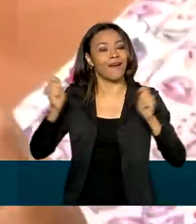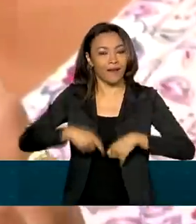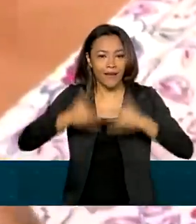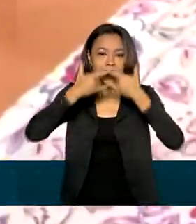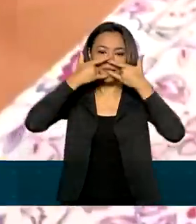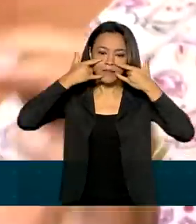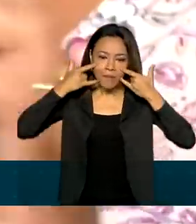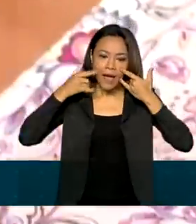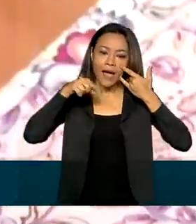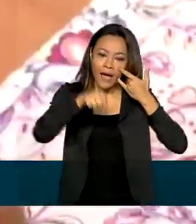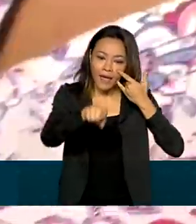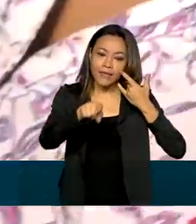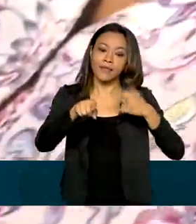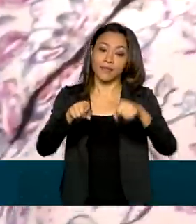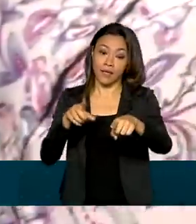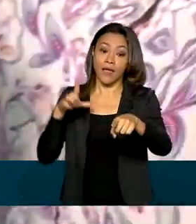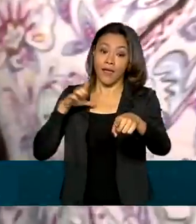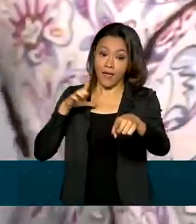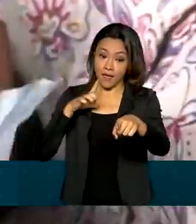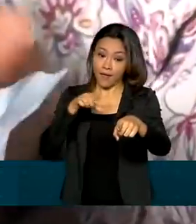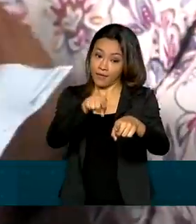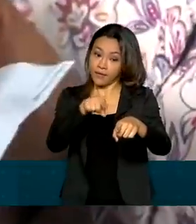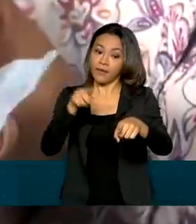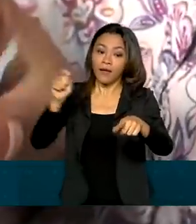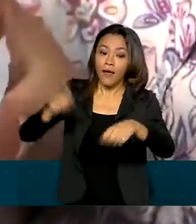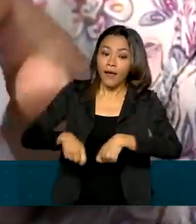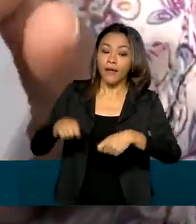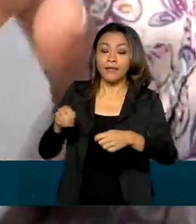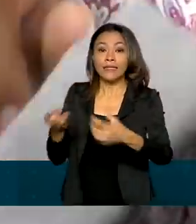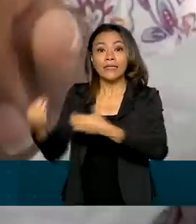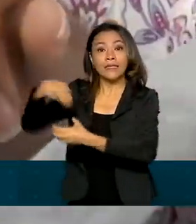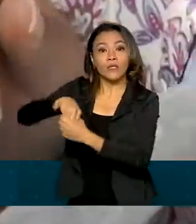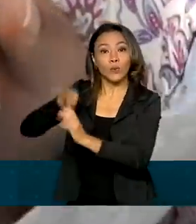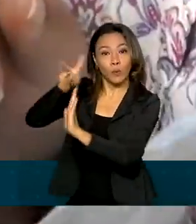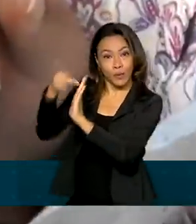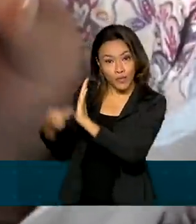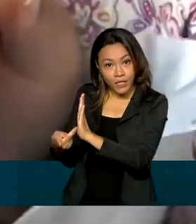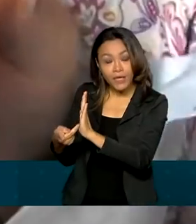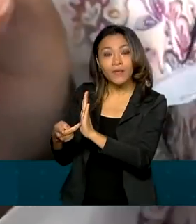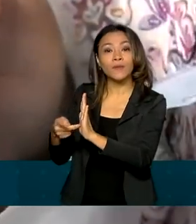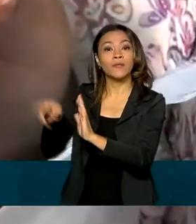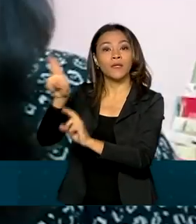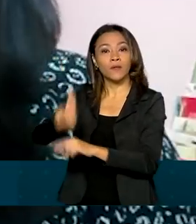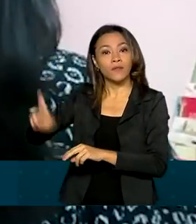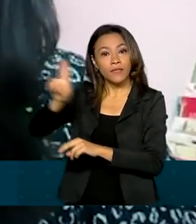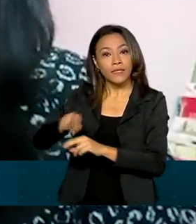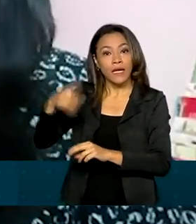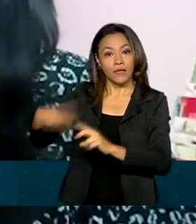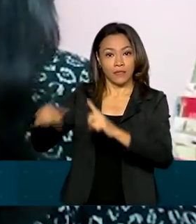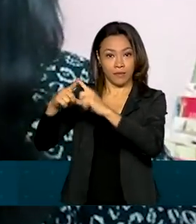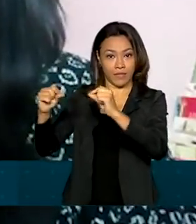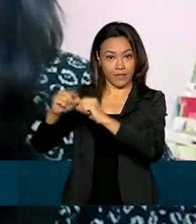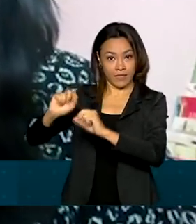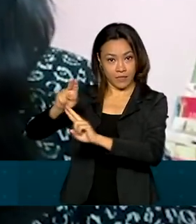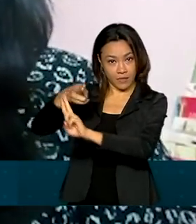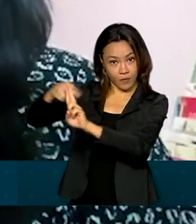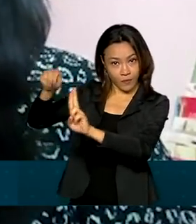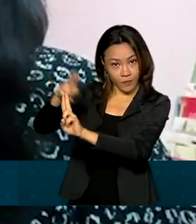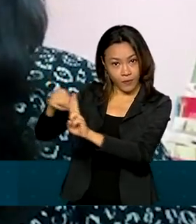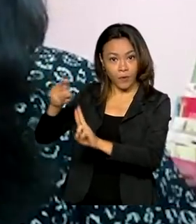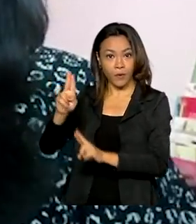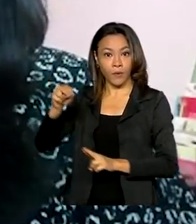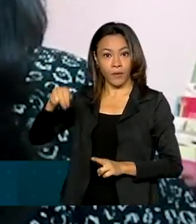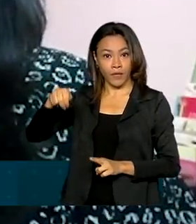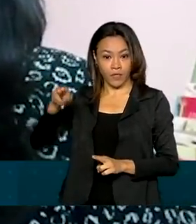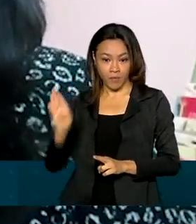É chamada de Vesta e faz parte do projeto Égide da Universidade de Brasília. Foi desenvolvida utilizando